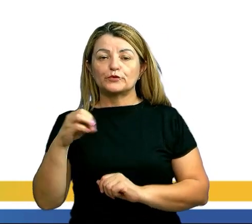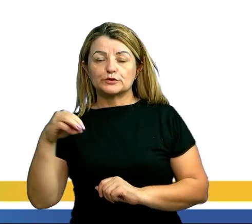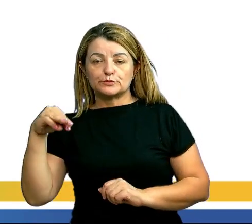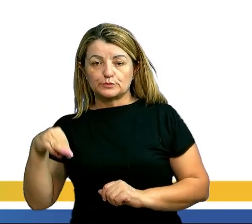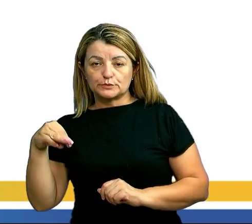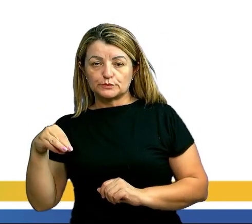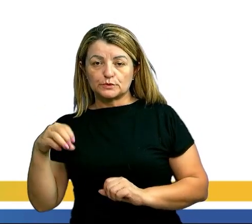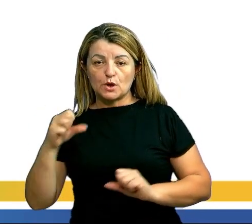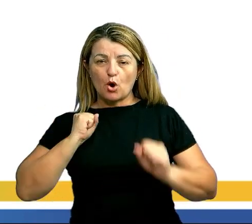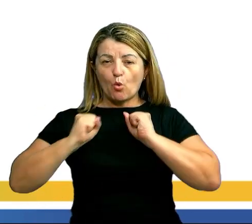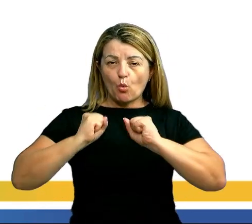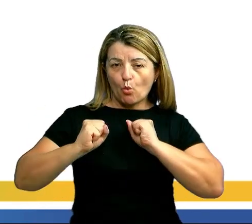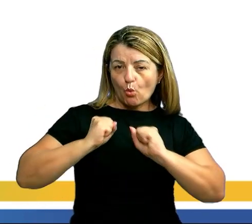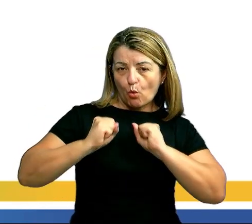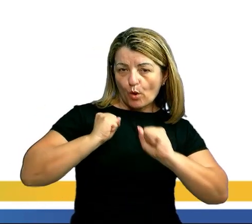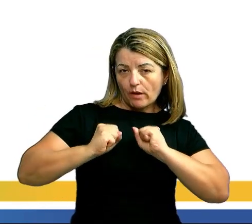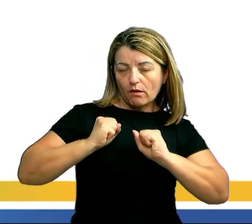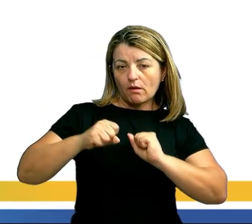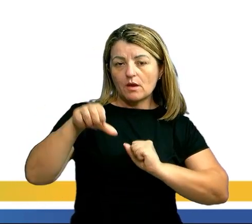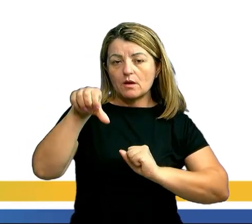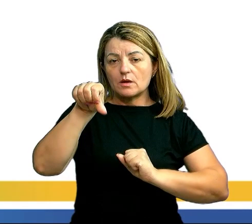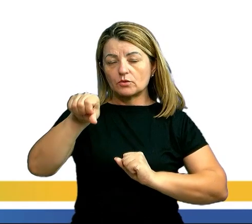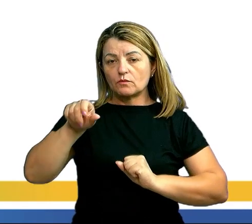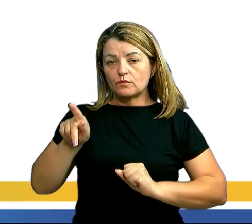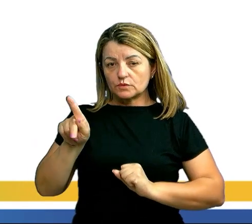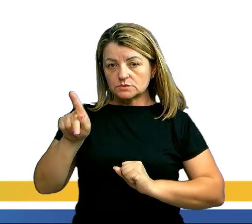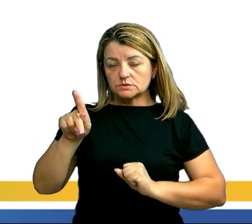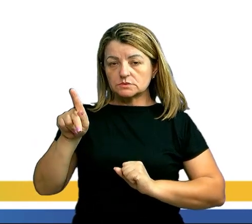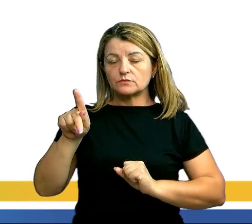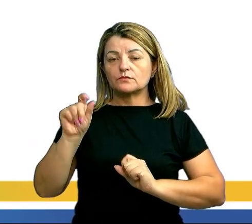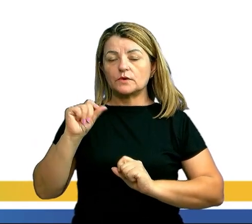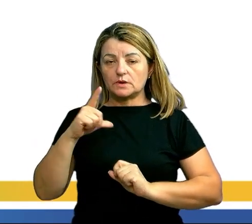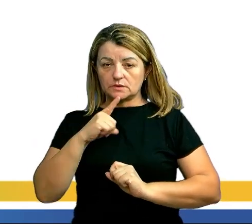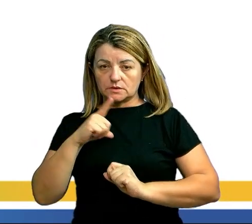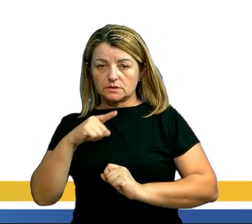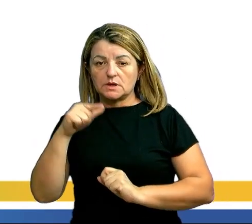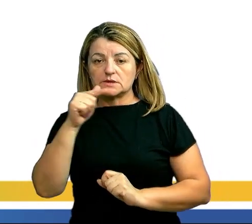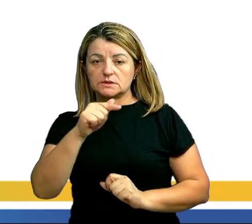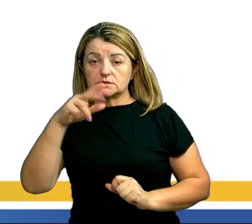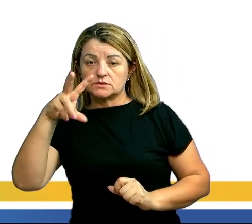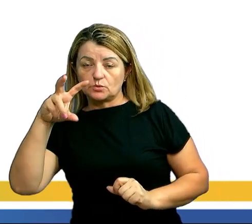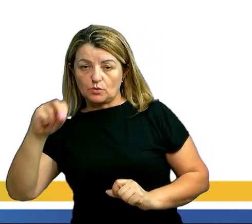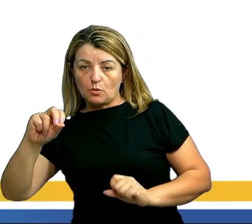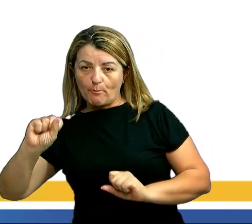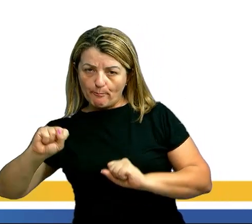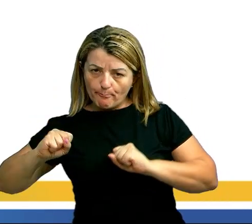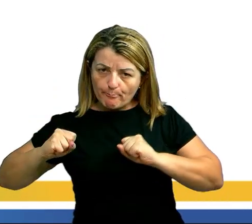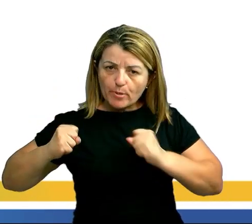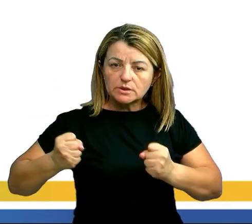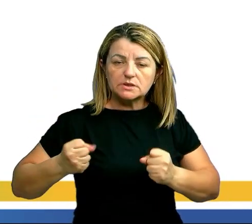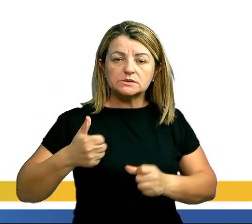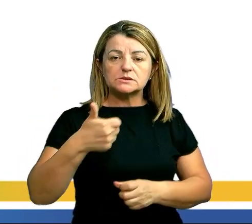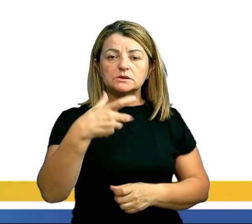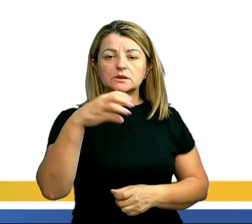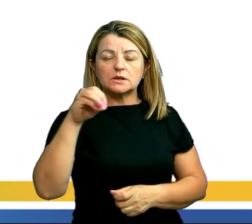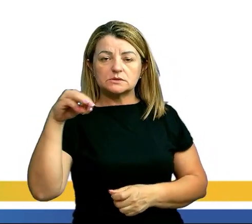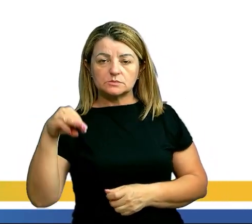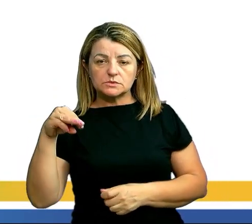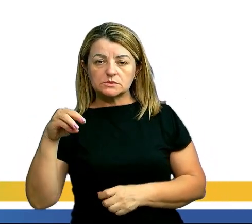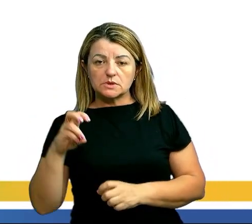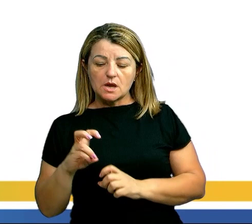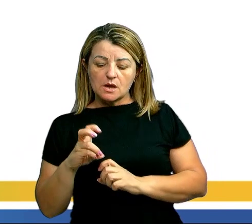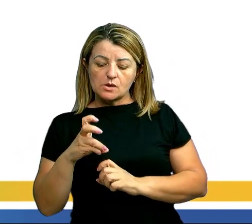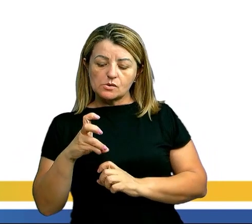ao correr 9 km ela vai desenvolver 750 watts de potência em 10 minutos e ao subir uma